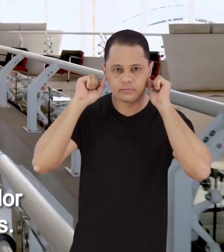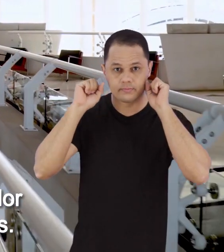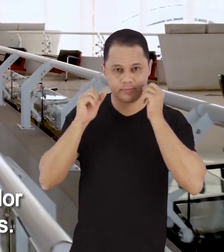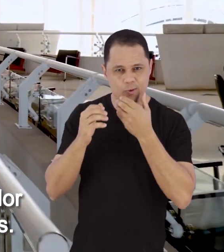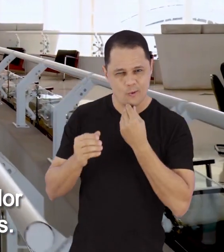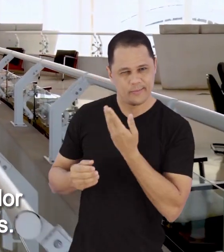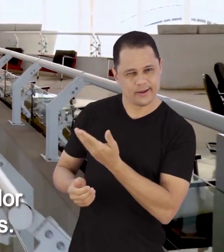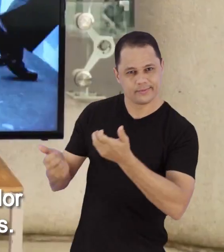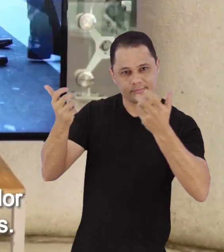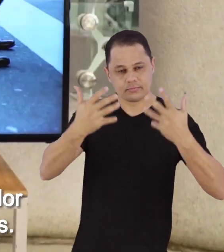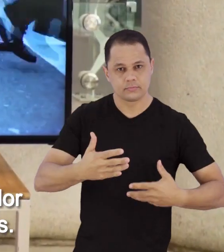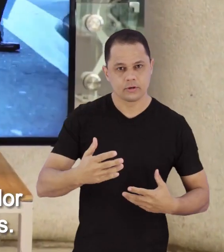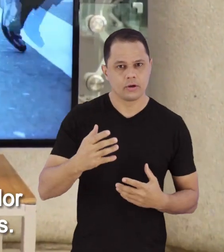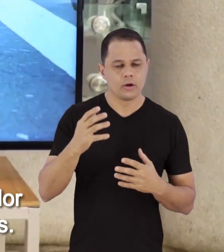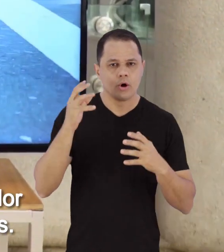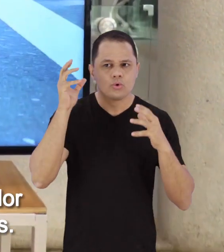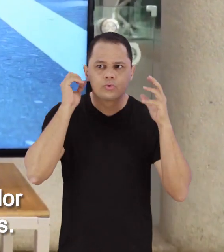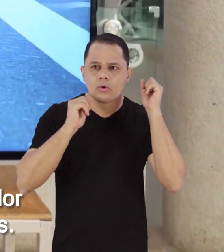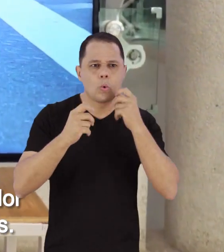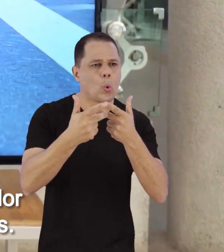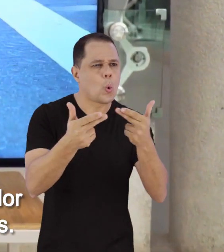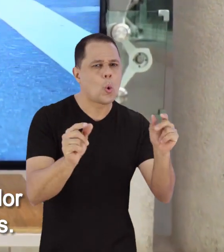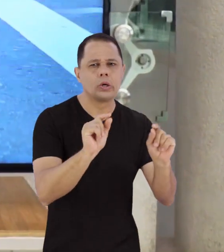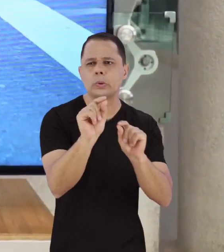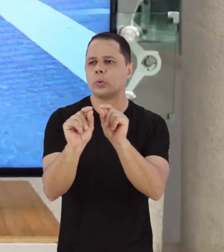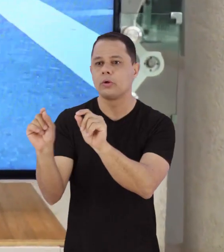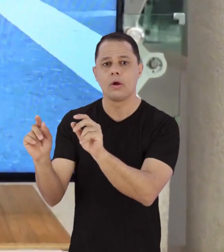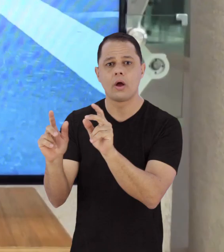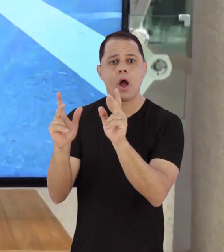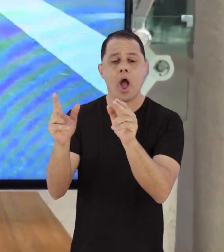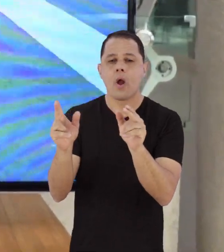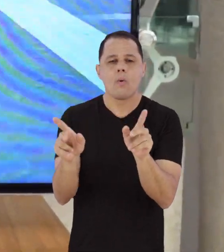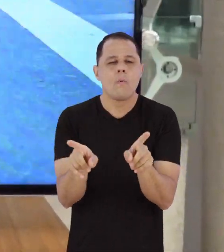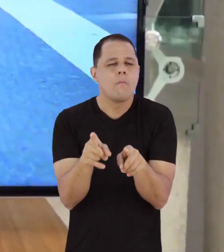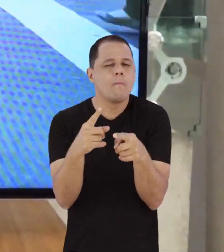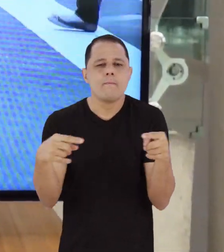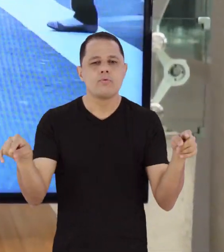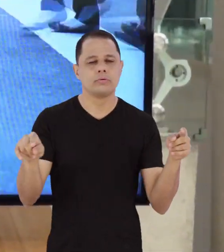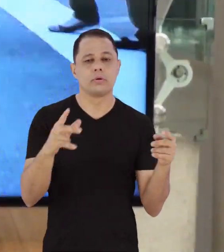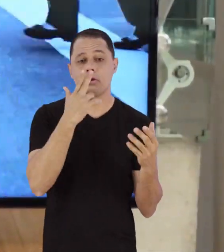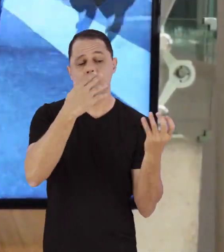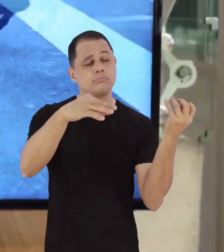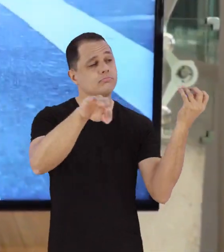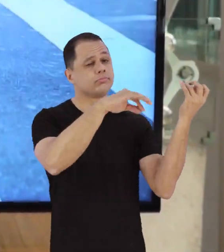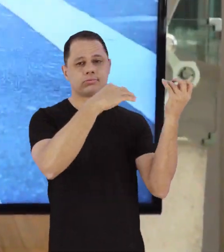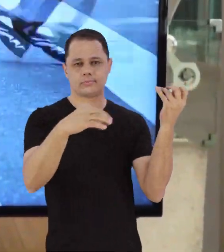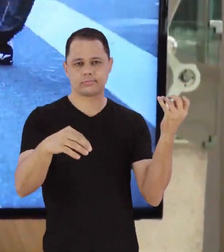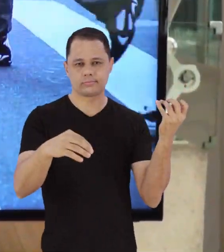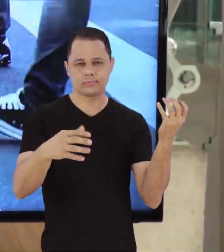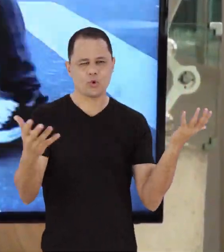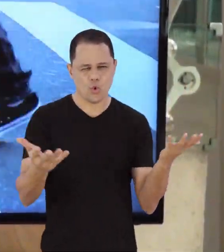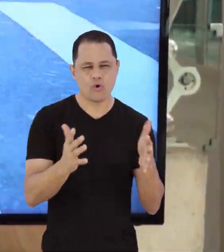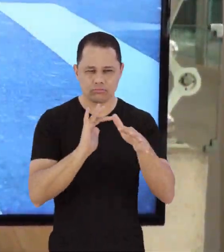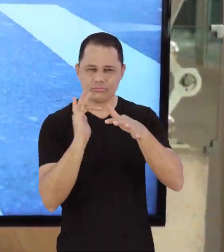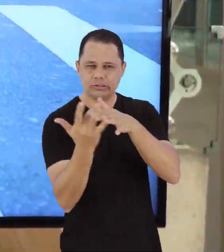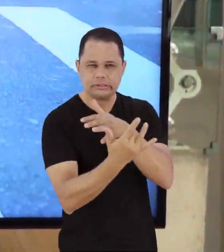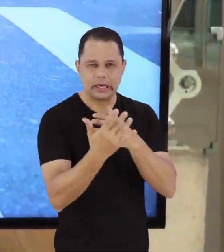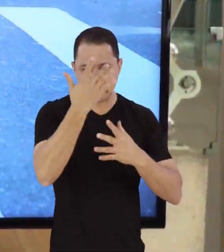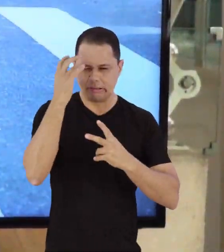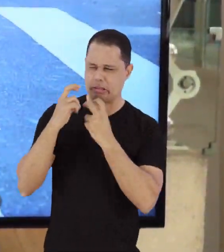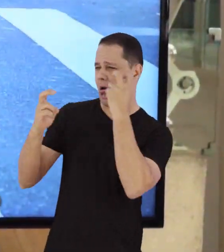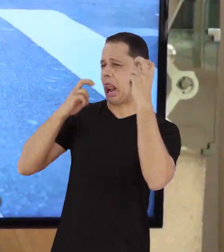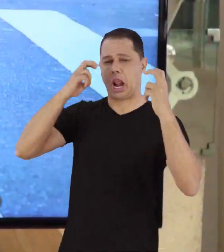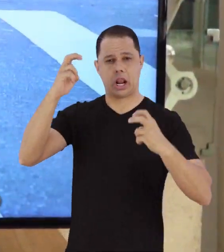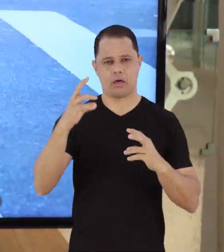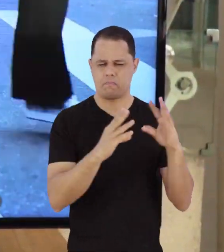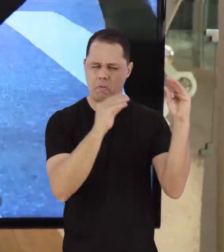são música, tanto quanto uma sonata para violinos. Vivemos no meio da gritaria das redes sociais. Todos falam ao